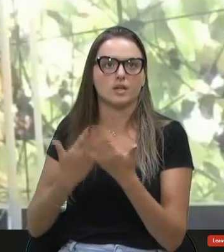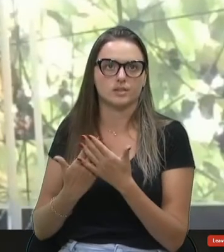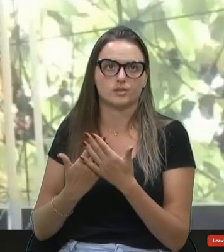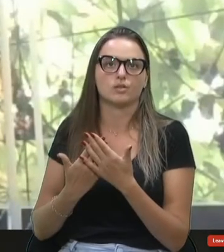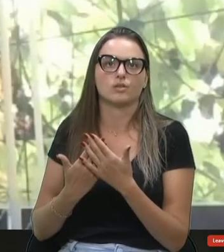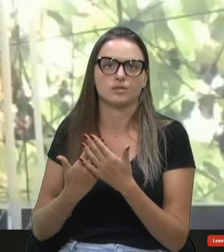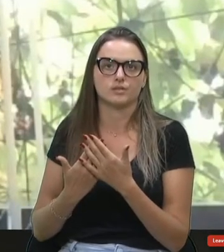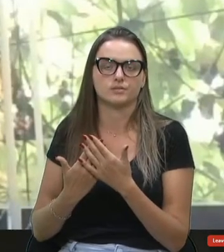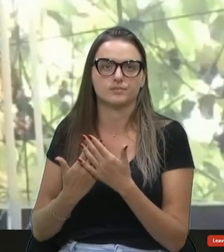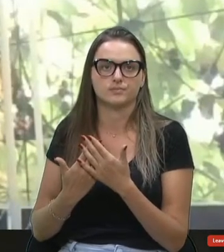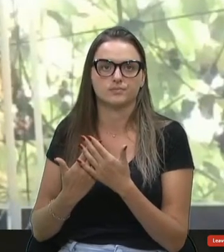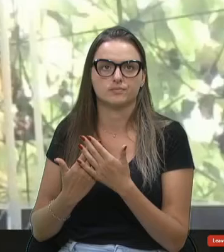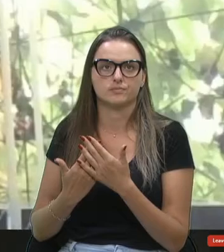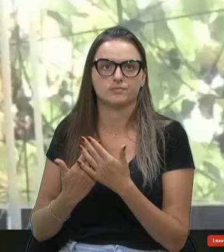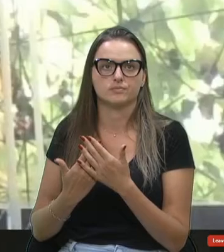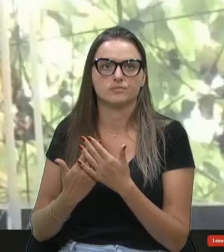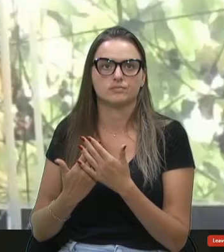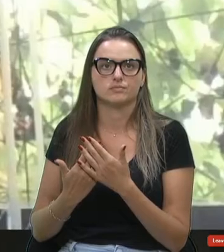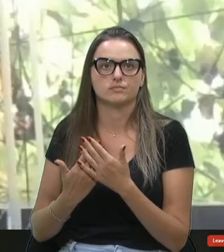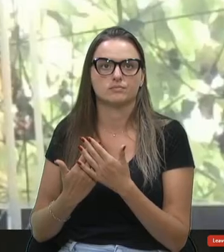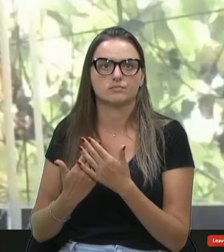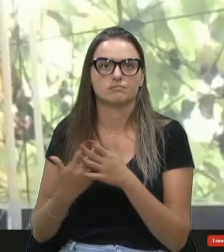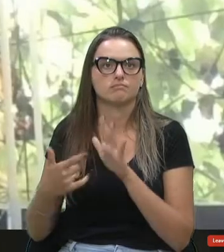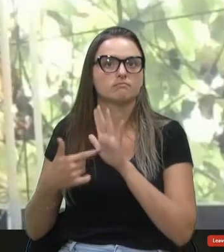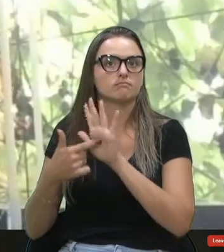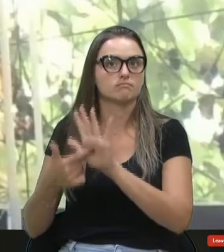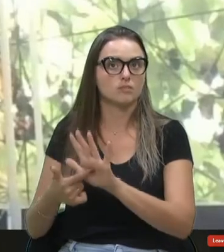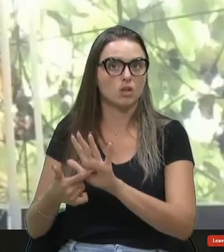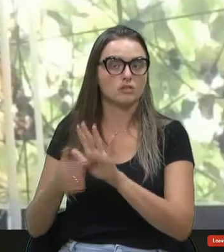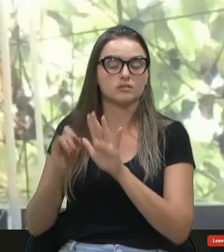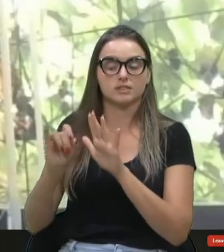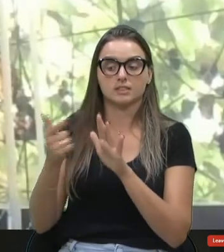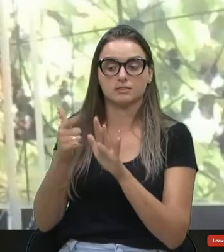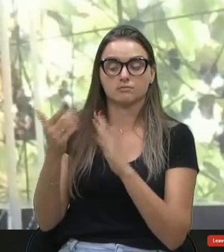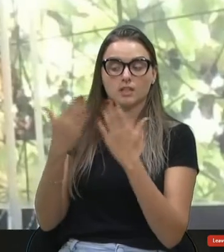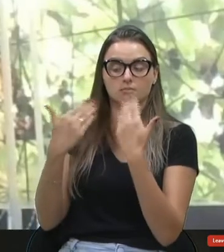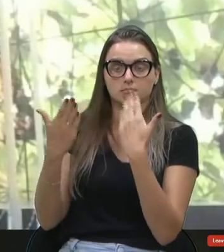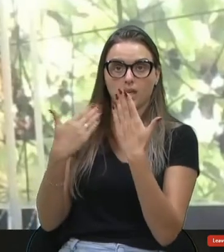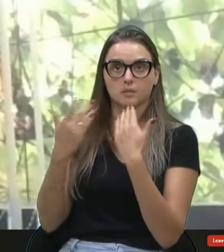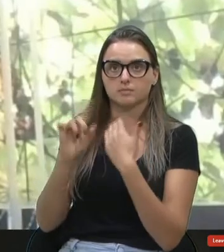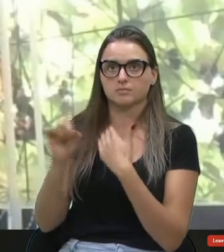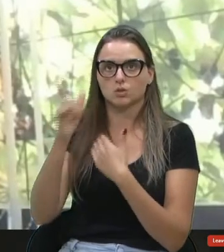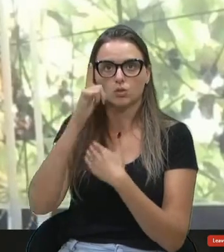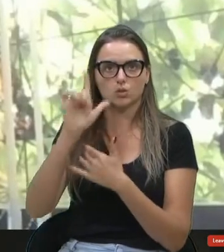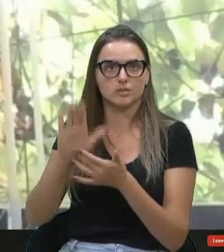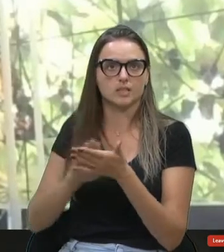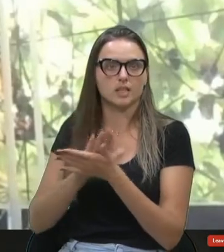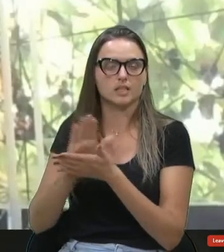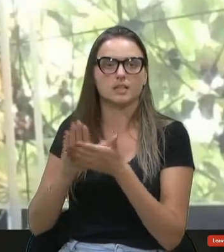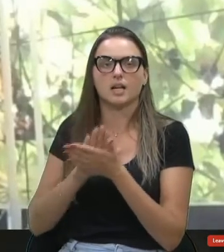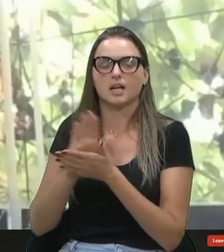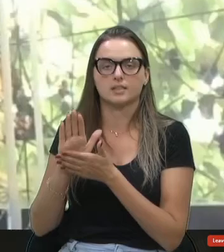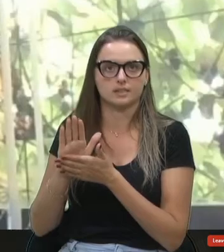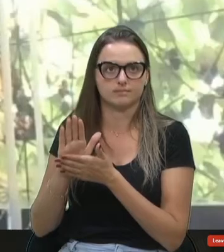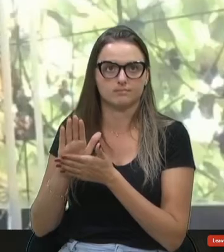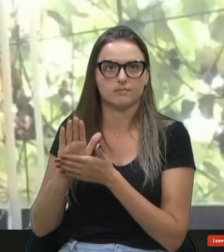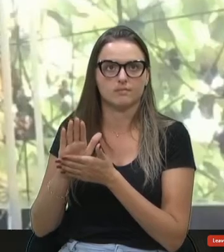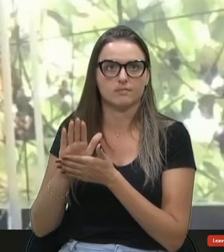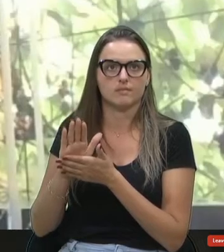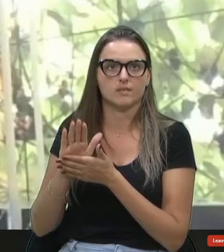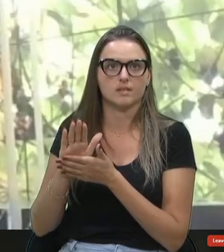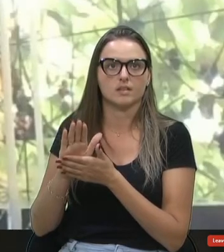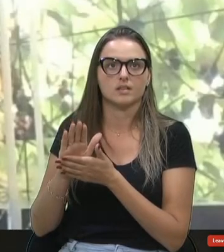mostra que sem o diálogo não se vai a lugar nenhum. Quando o sem